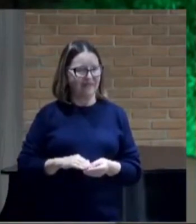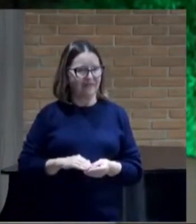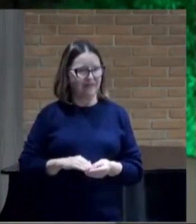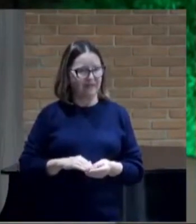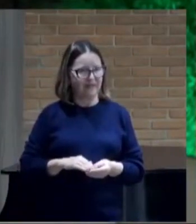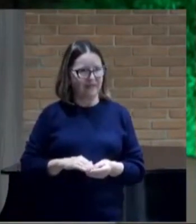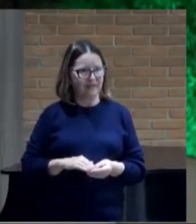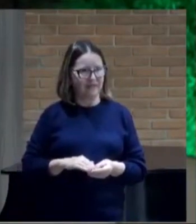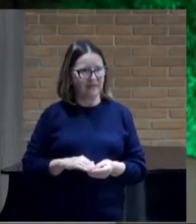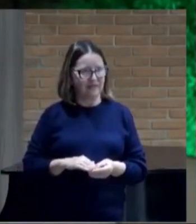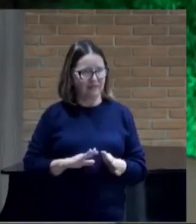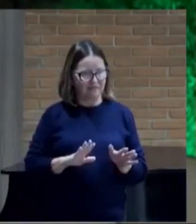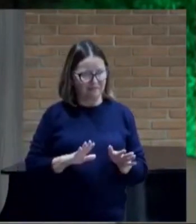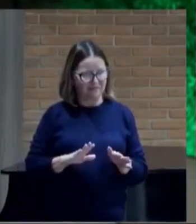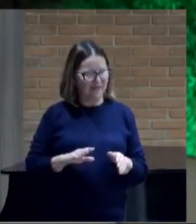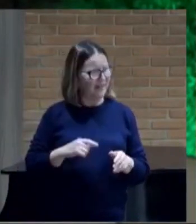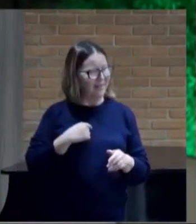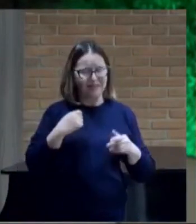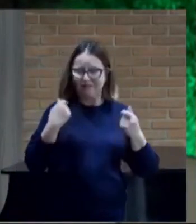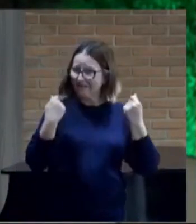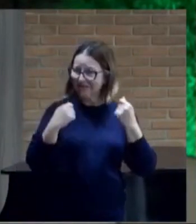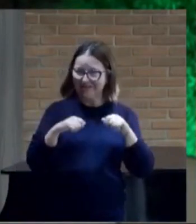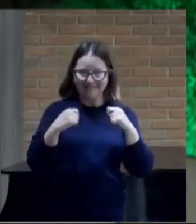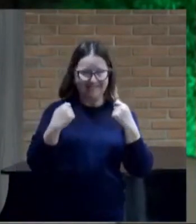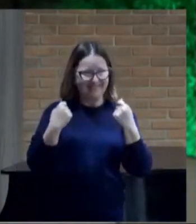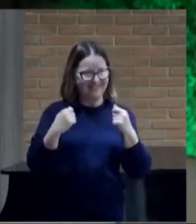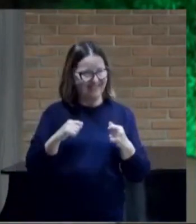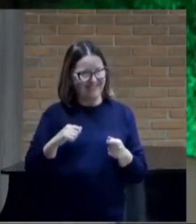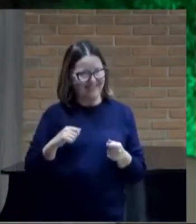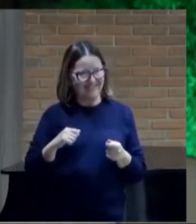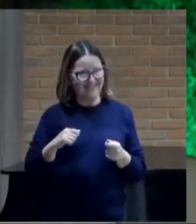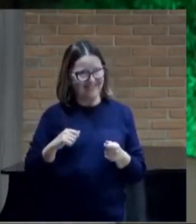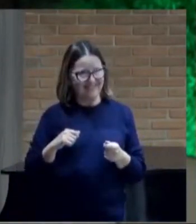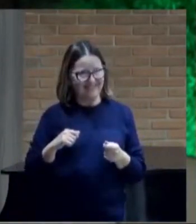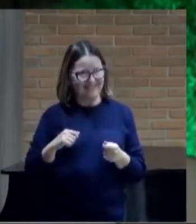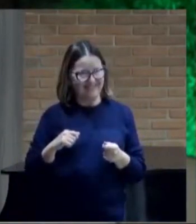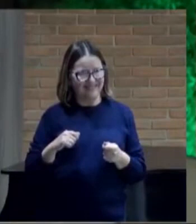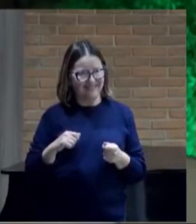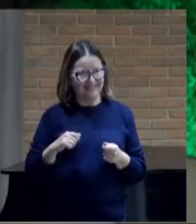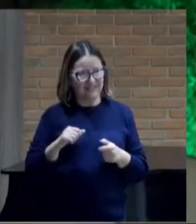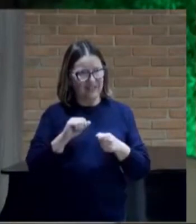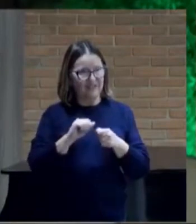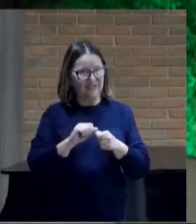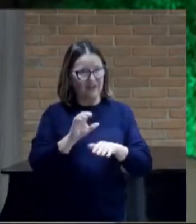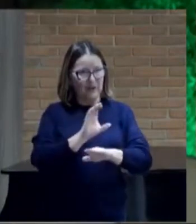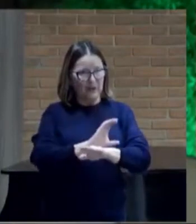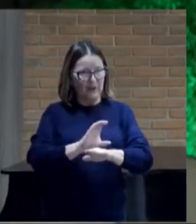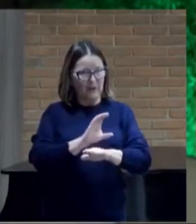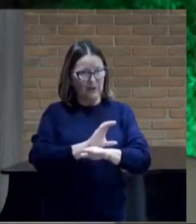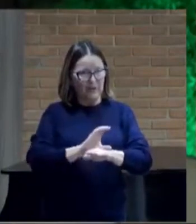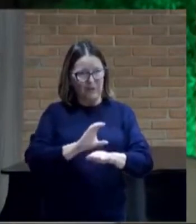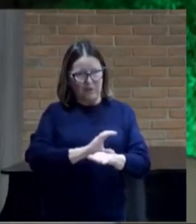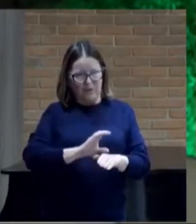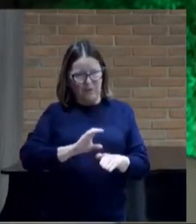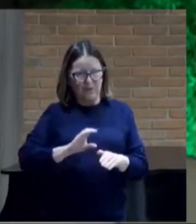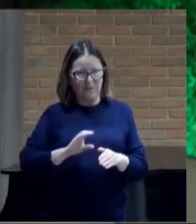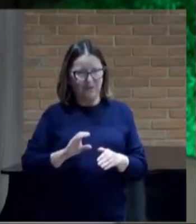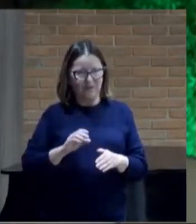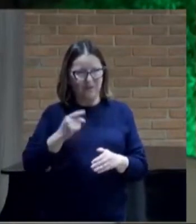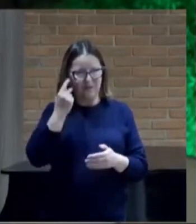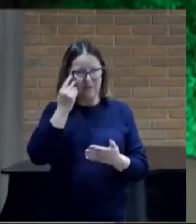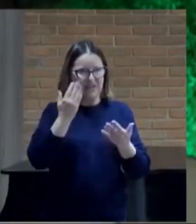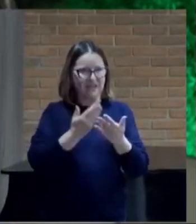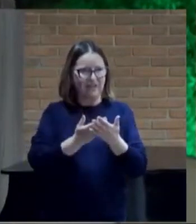eu não preciso fazer um curso de seminário para